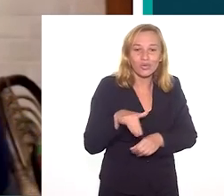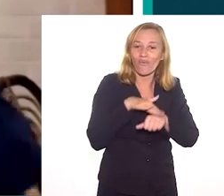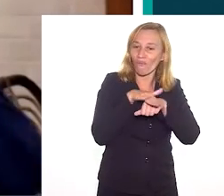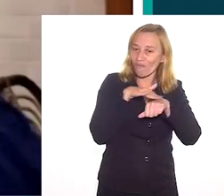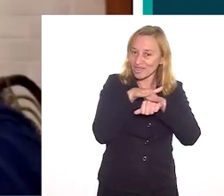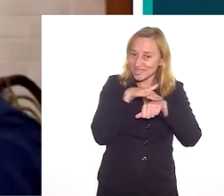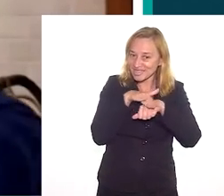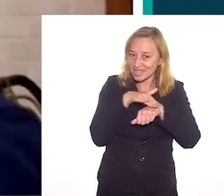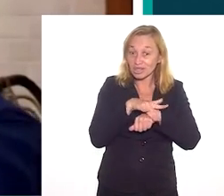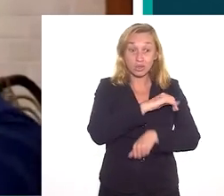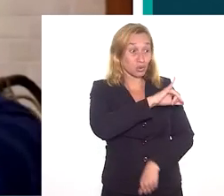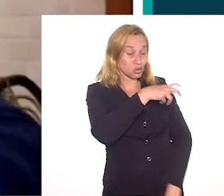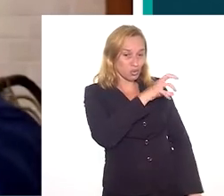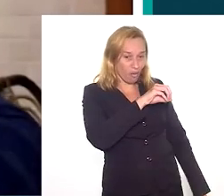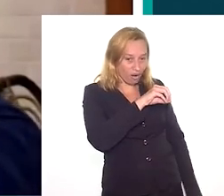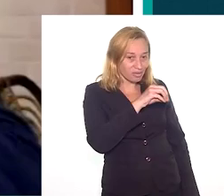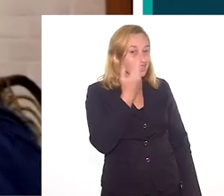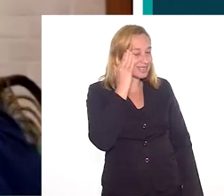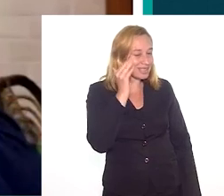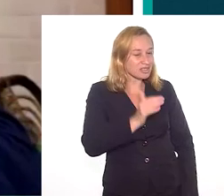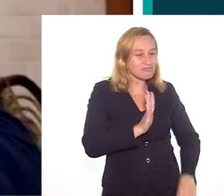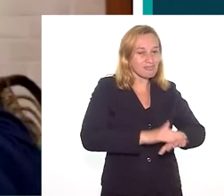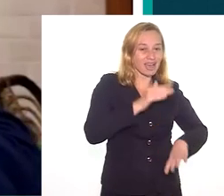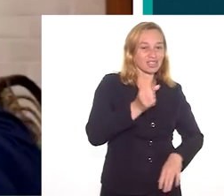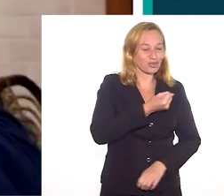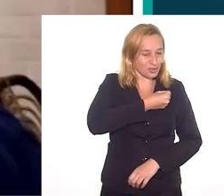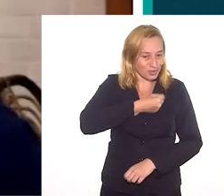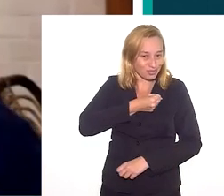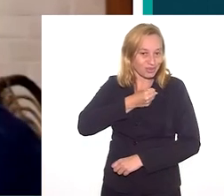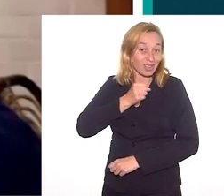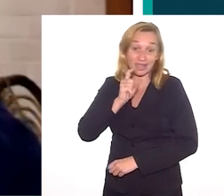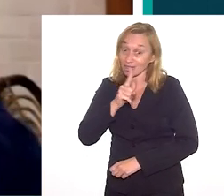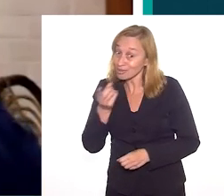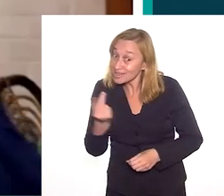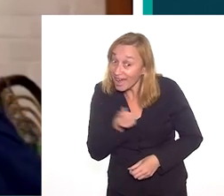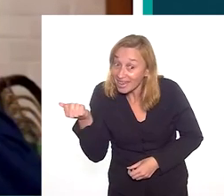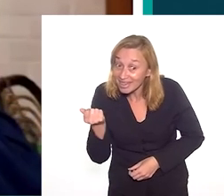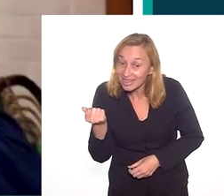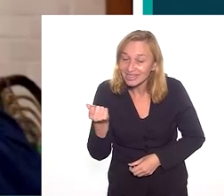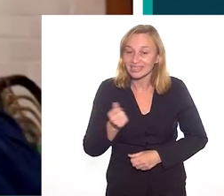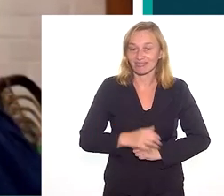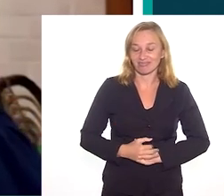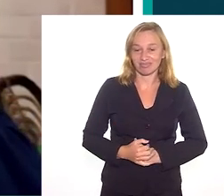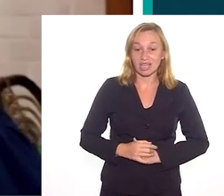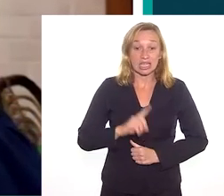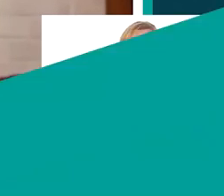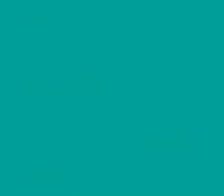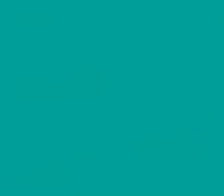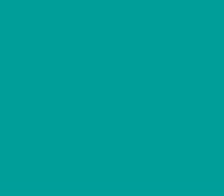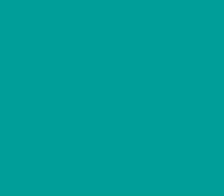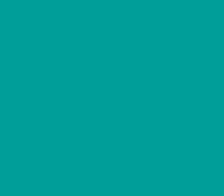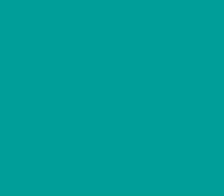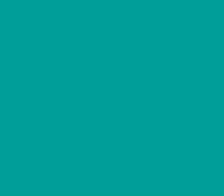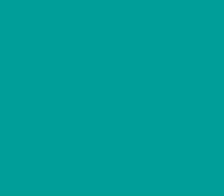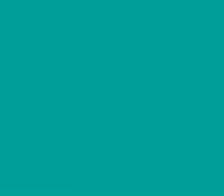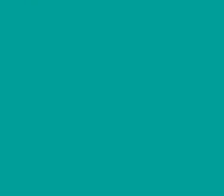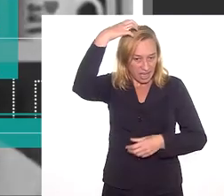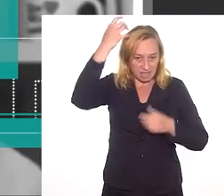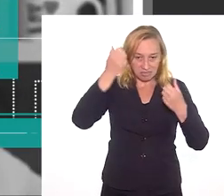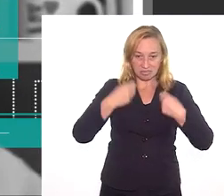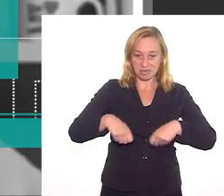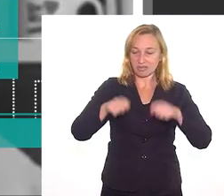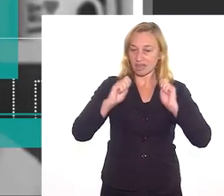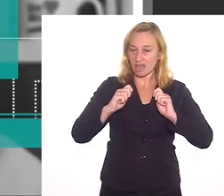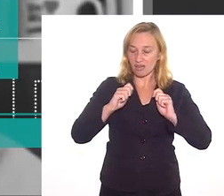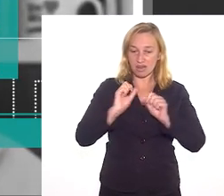e no próximo bloco a gente continua aqui conversando com o João e entendendo mais esses números. Não sai daí. Não foi a rainha